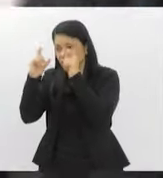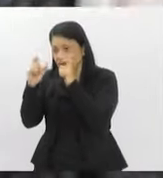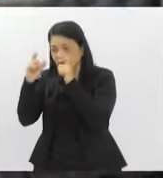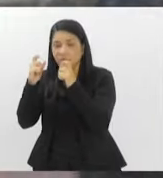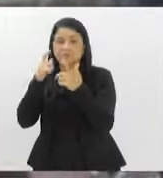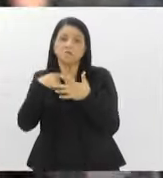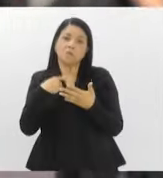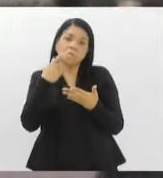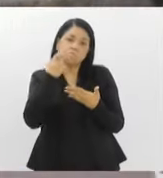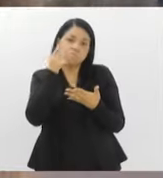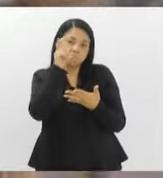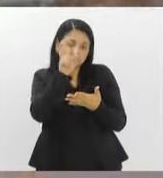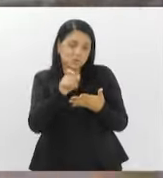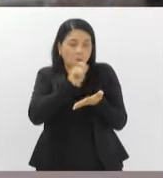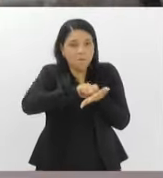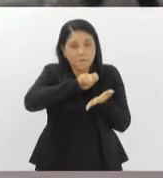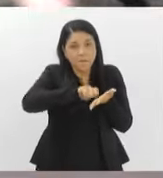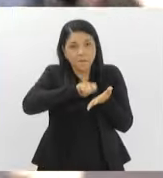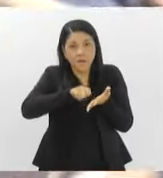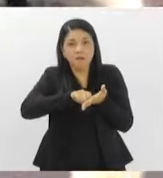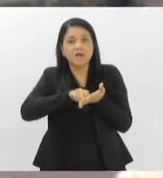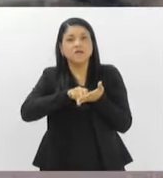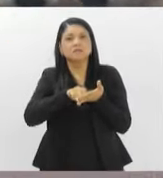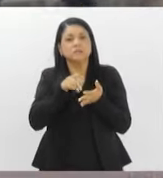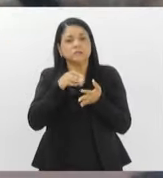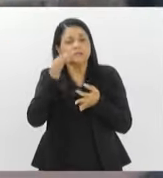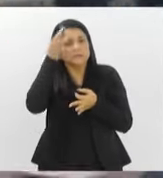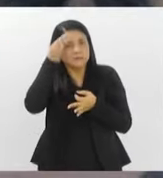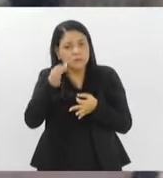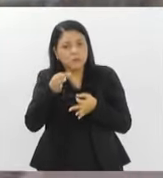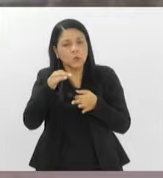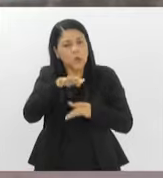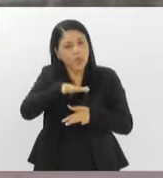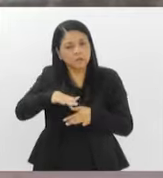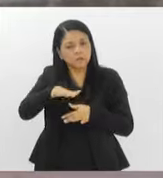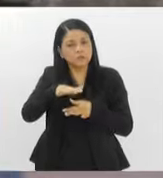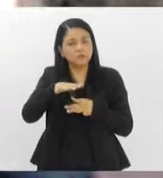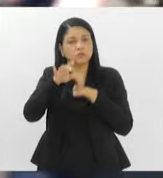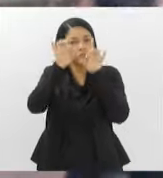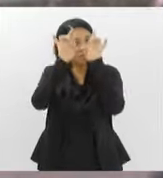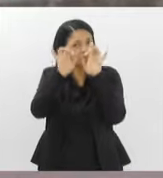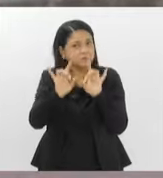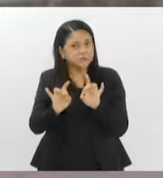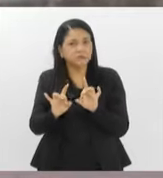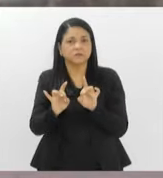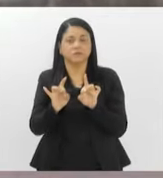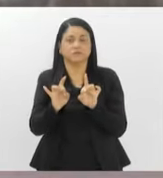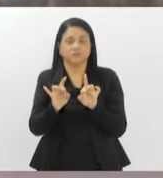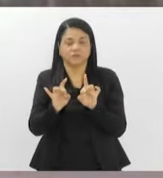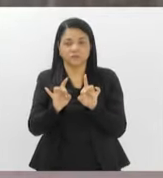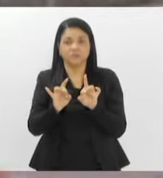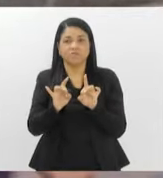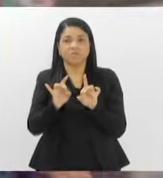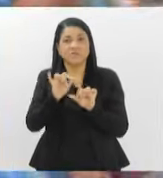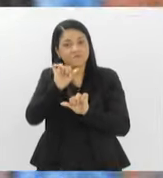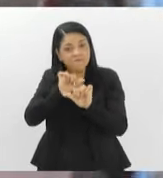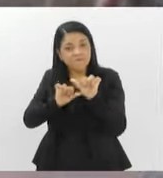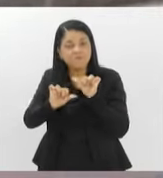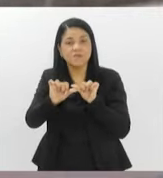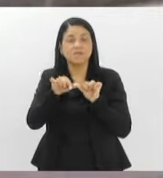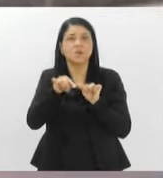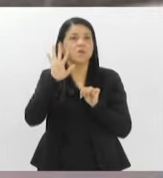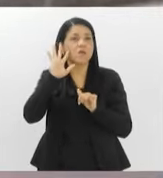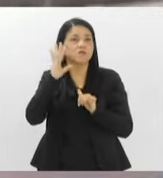escrever. E a partir desse momento, a gente foi entendendo que aquela região tinha uma especificidade. A gente, então, inverteu as coisas. A gente